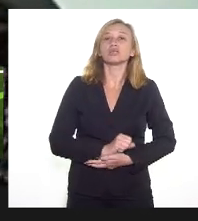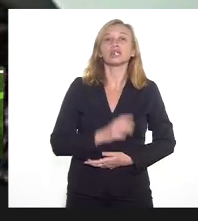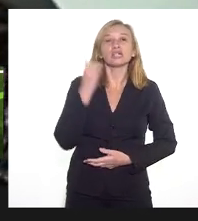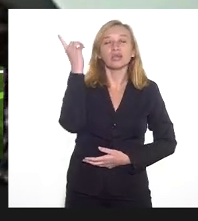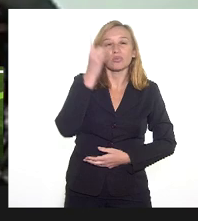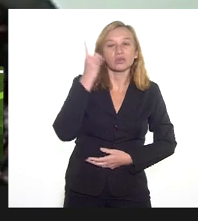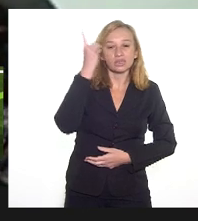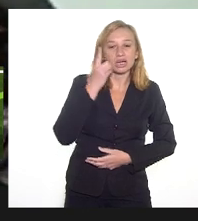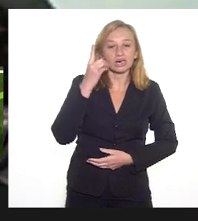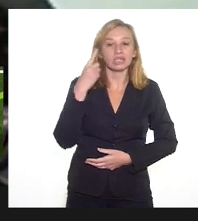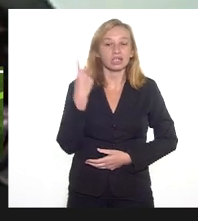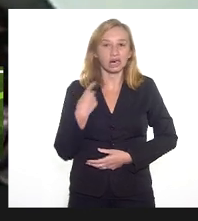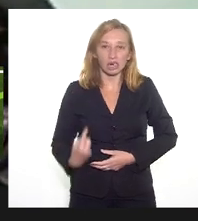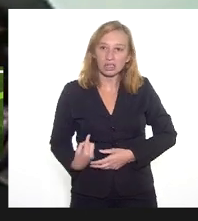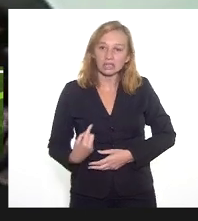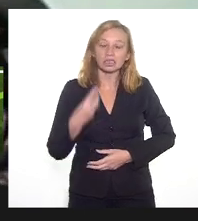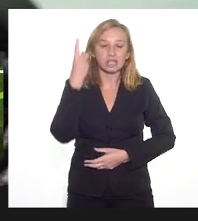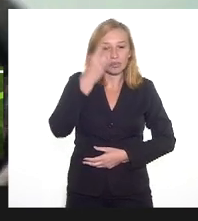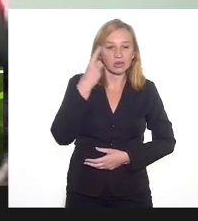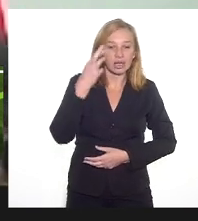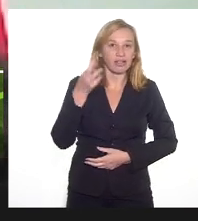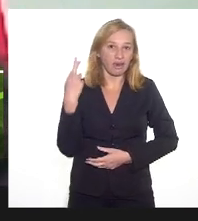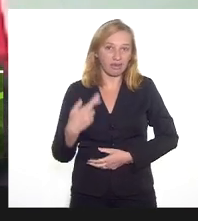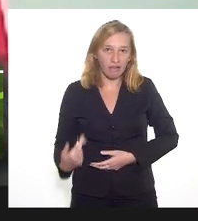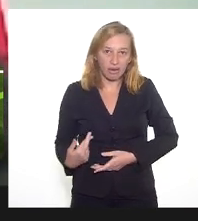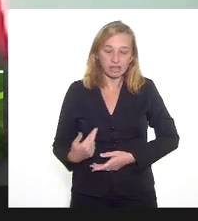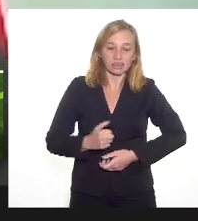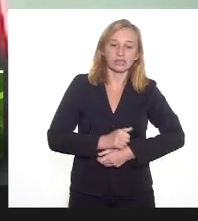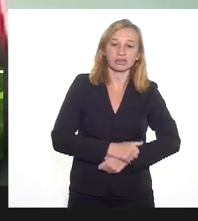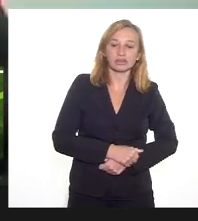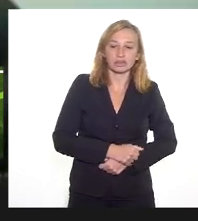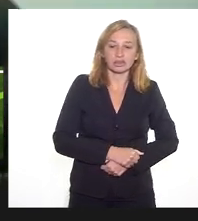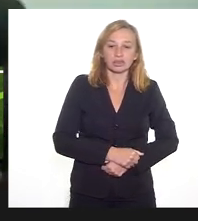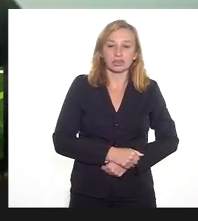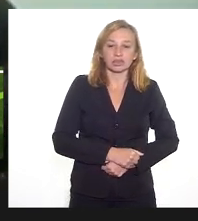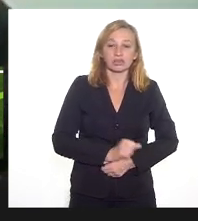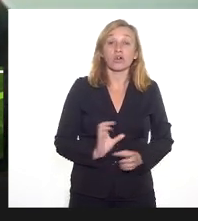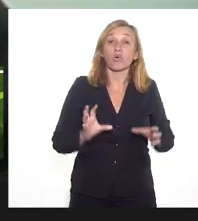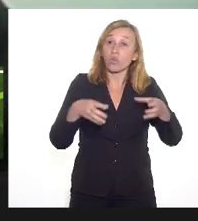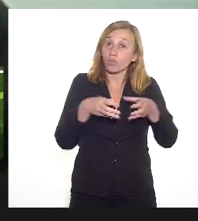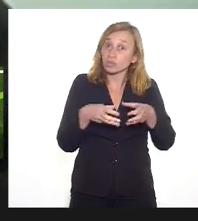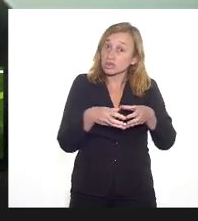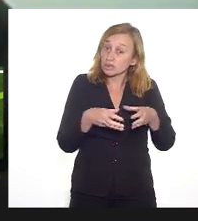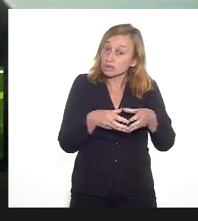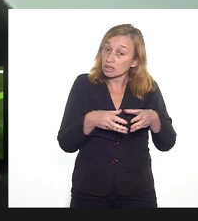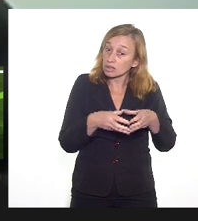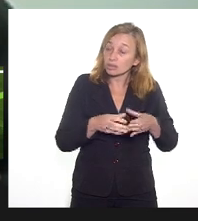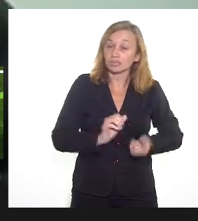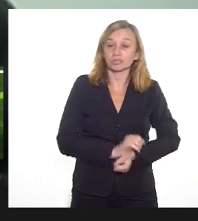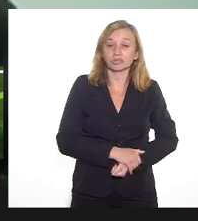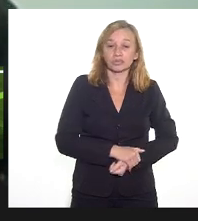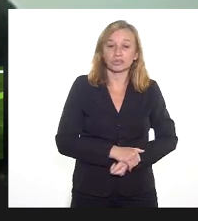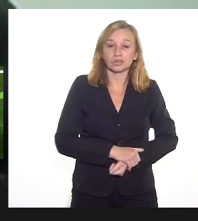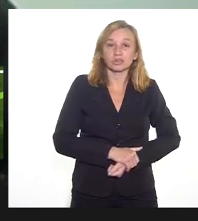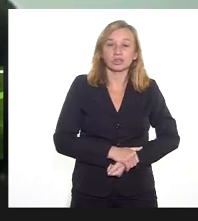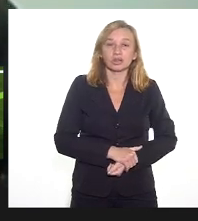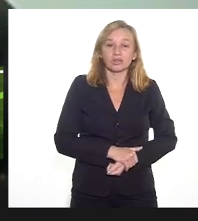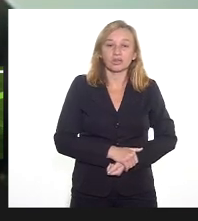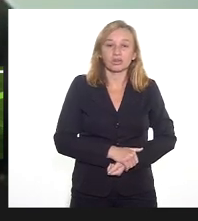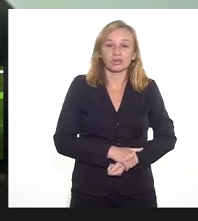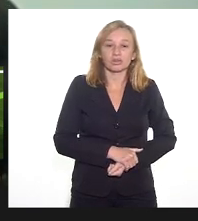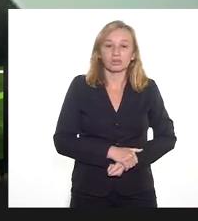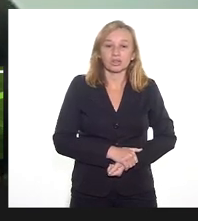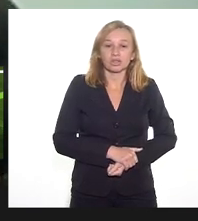da deputada Dani Monteiro, deputada Renata Souza. Essa audiência foi procedida